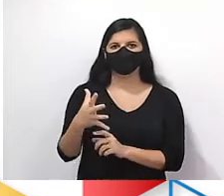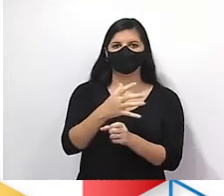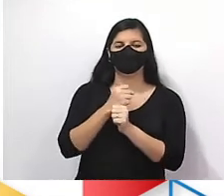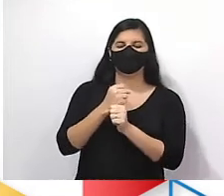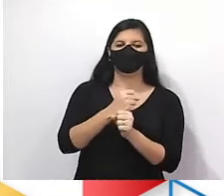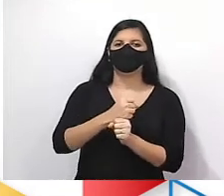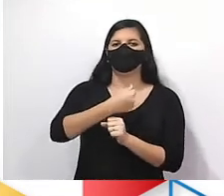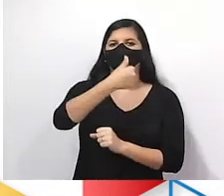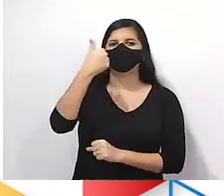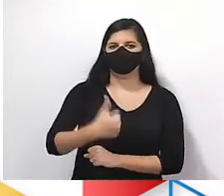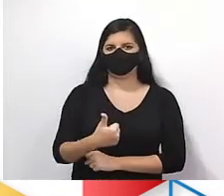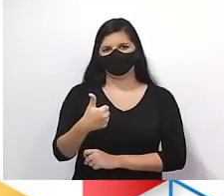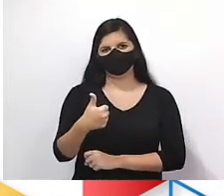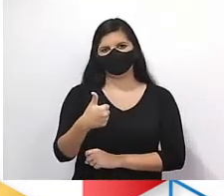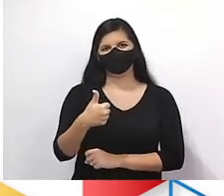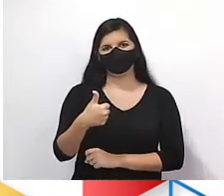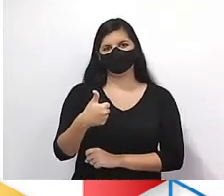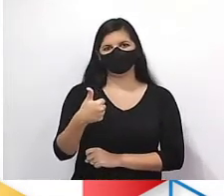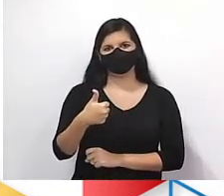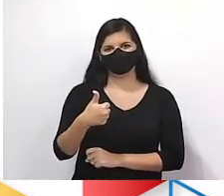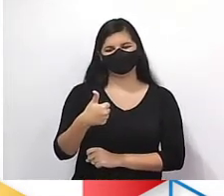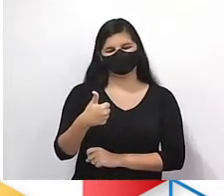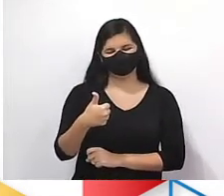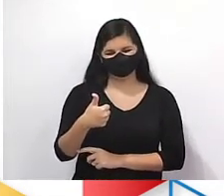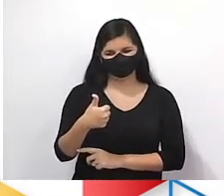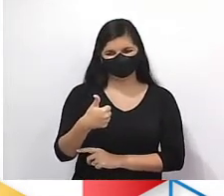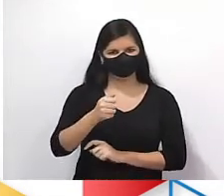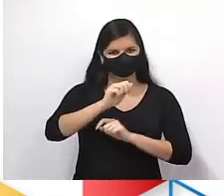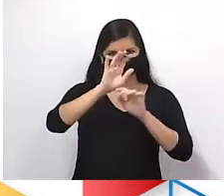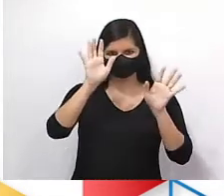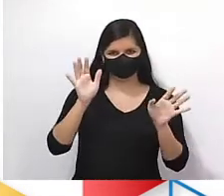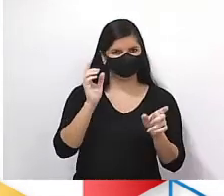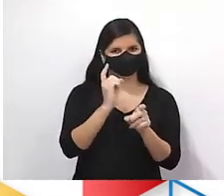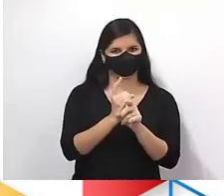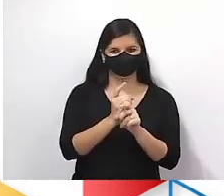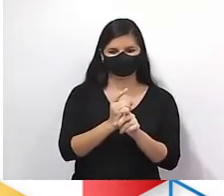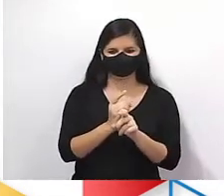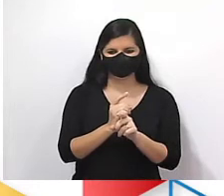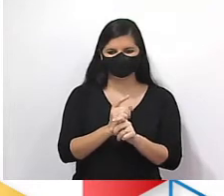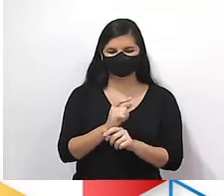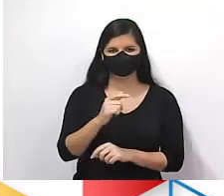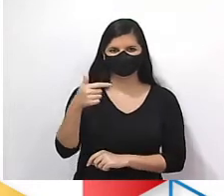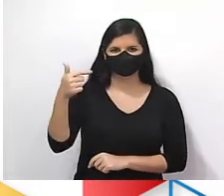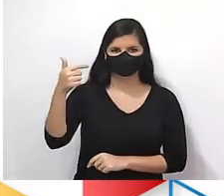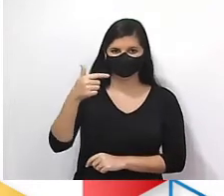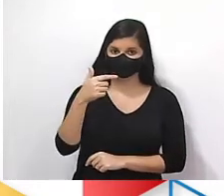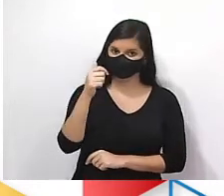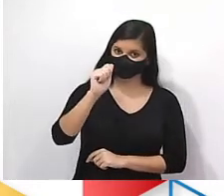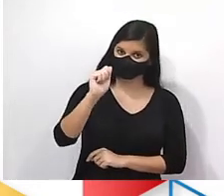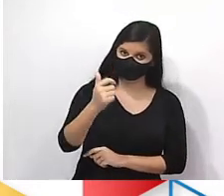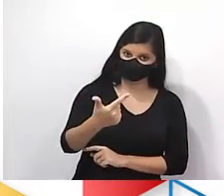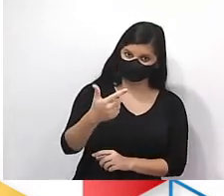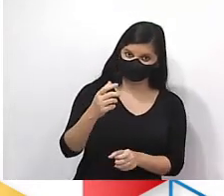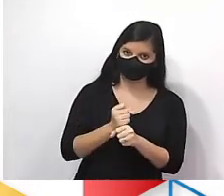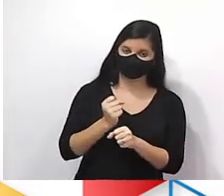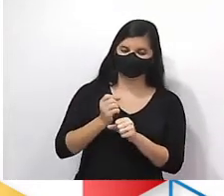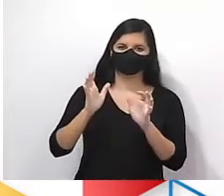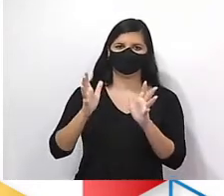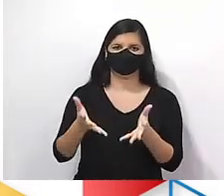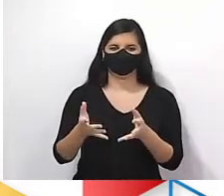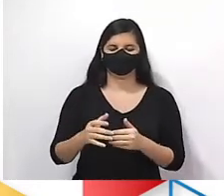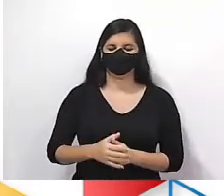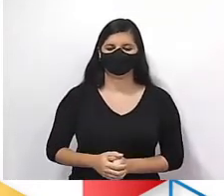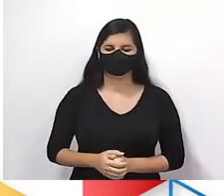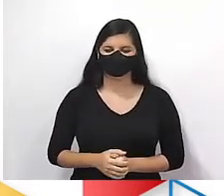3 menos 2. Quanto é 3 menos 2? 1, professor. Tá claro. Já achamos, já encontramos, já calculamos o segundo